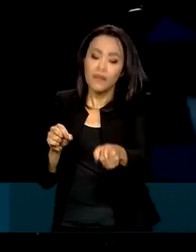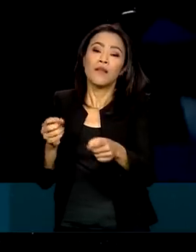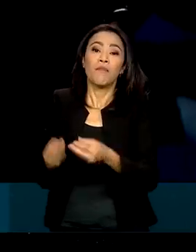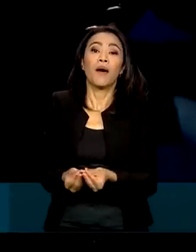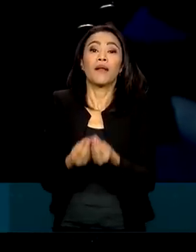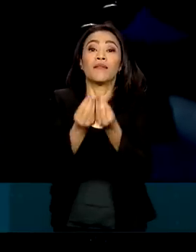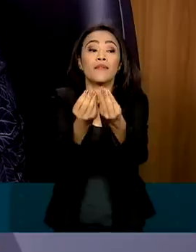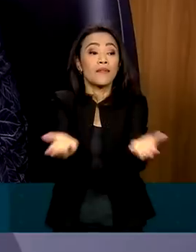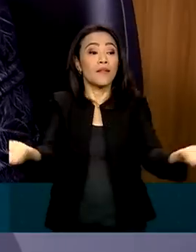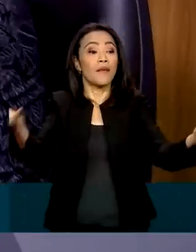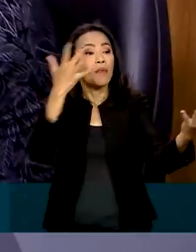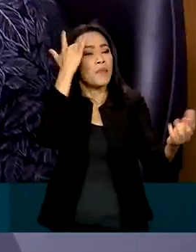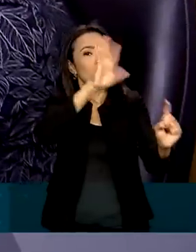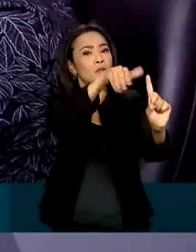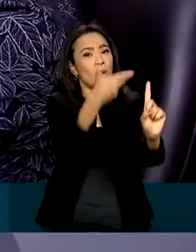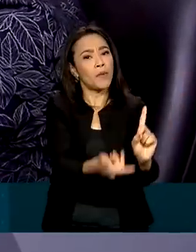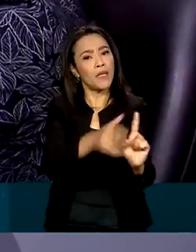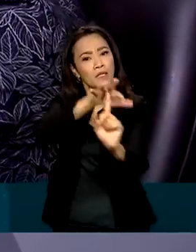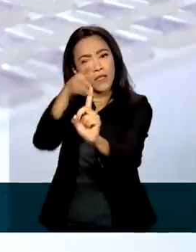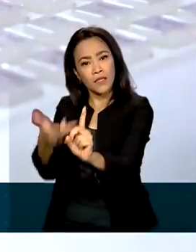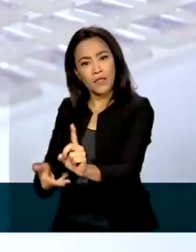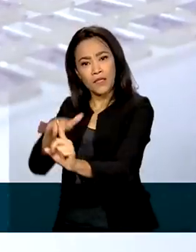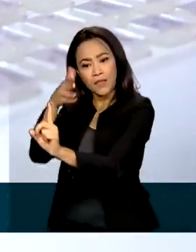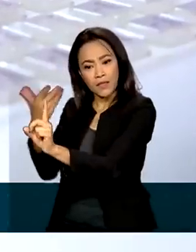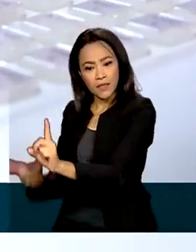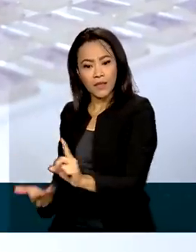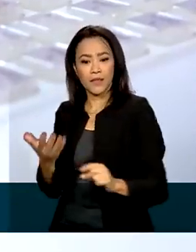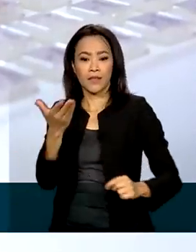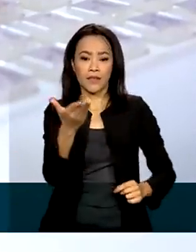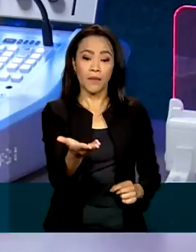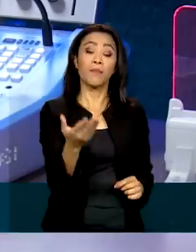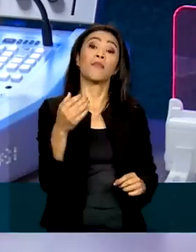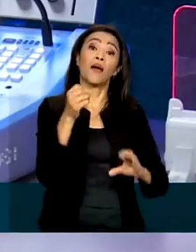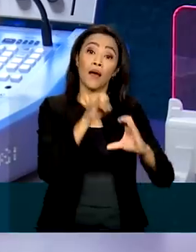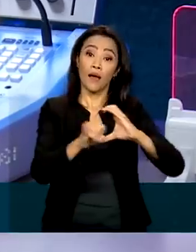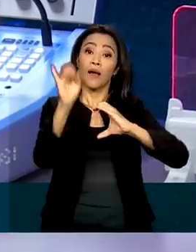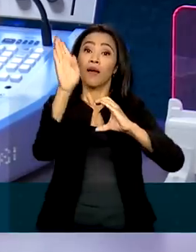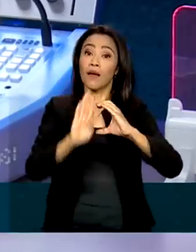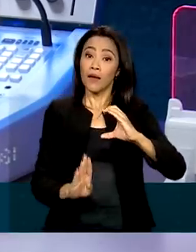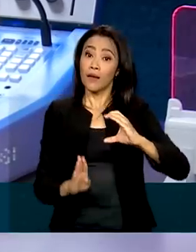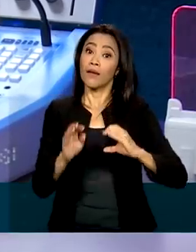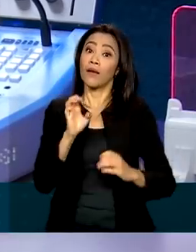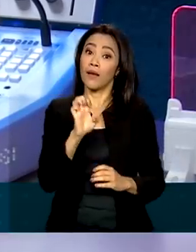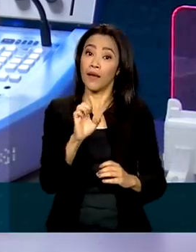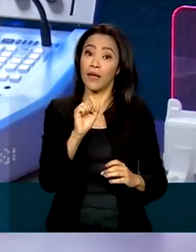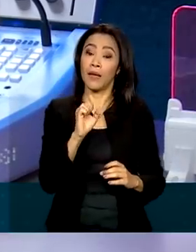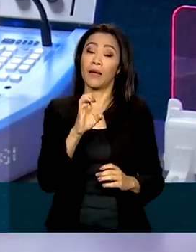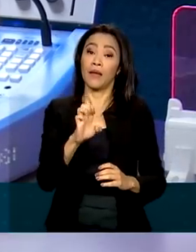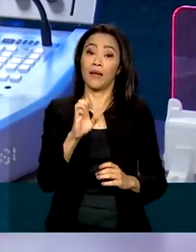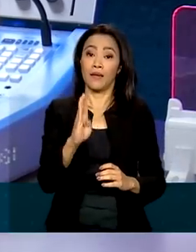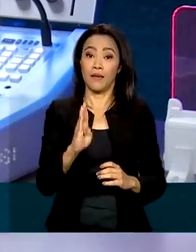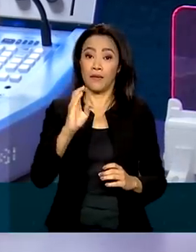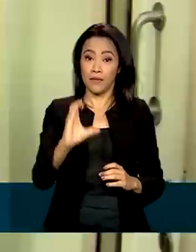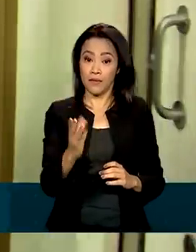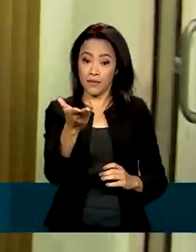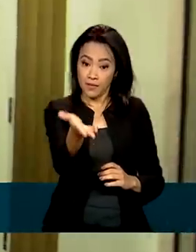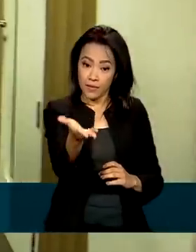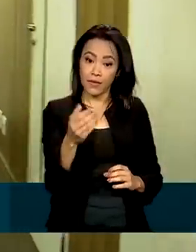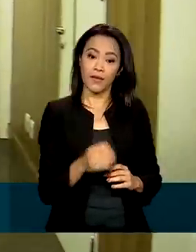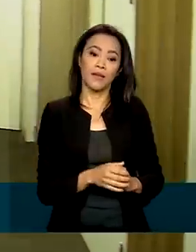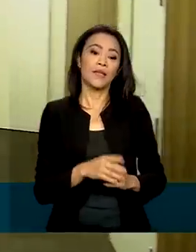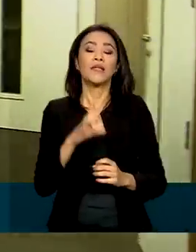do rádio no país. Homenageada no evento, a EBC, empresa de comunicação pública do governo federal,